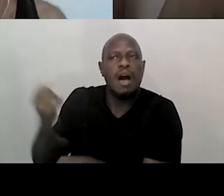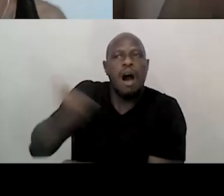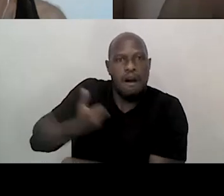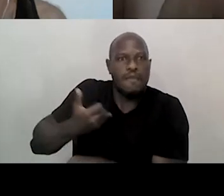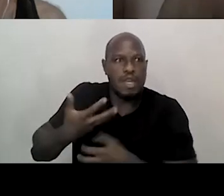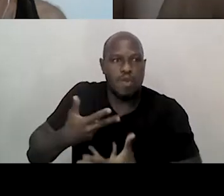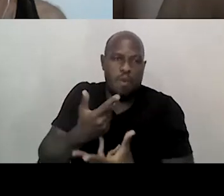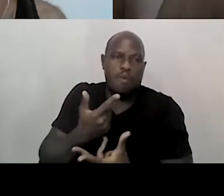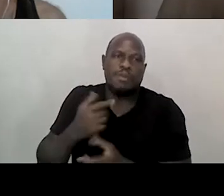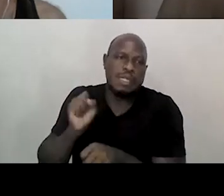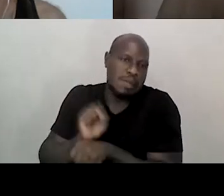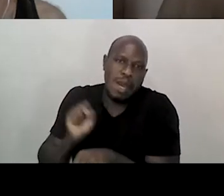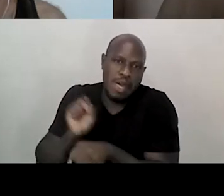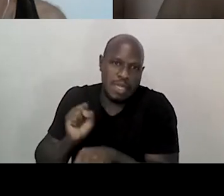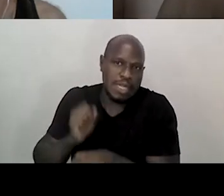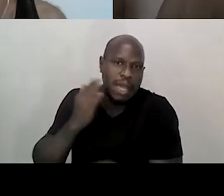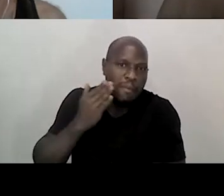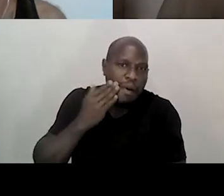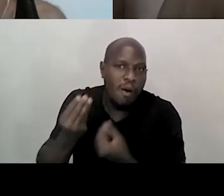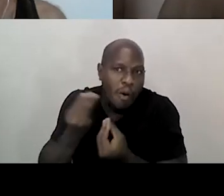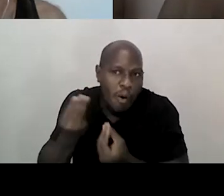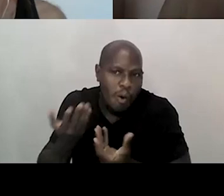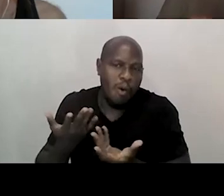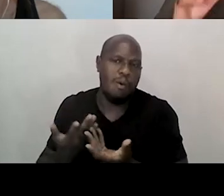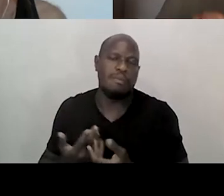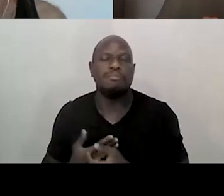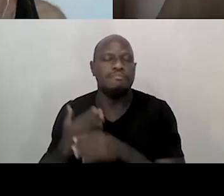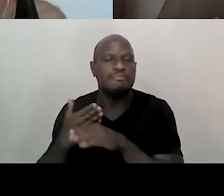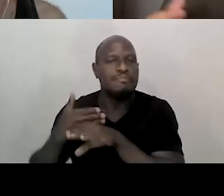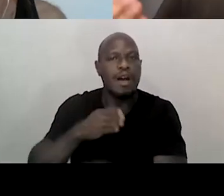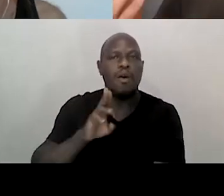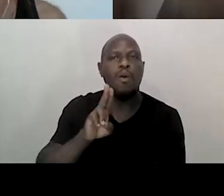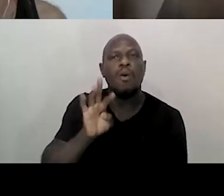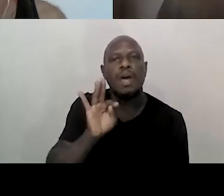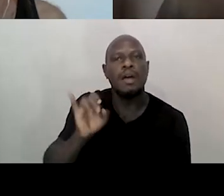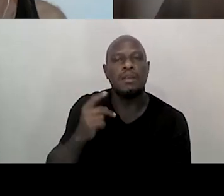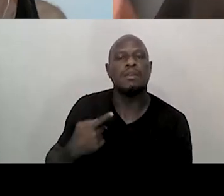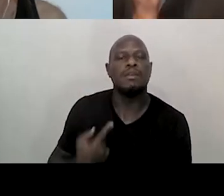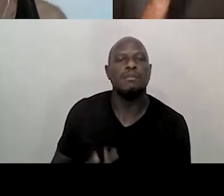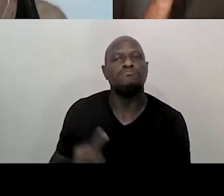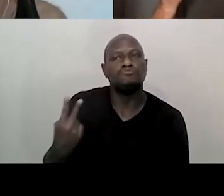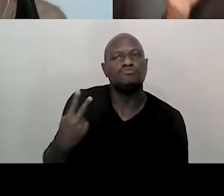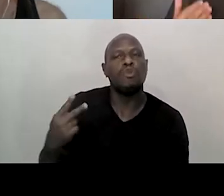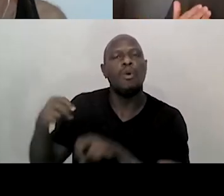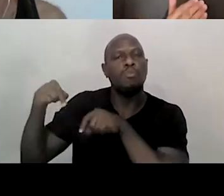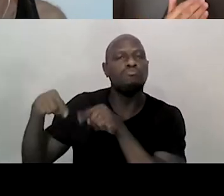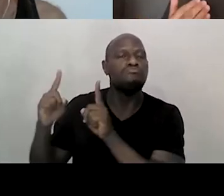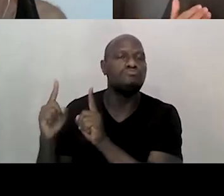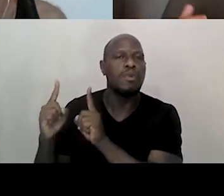de saber como poderia entrar na UTI, enquanto a gente aguardava, o pai da criança chegou